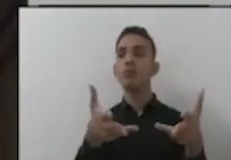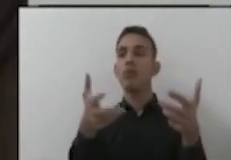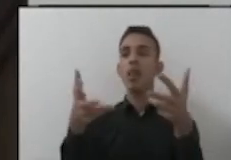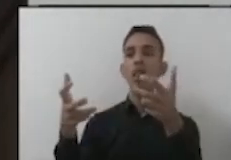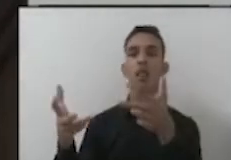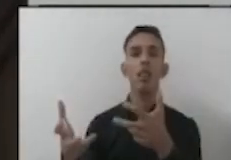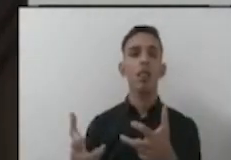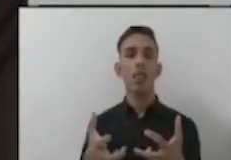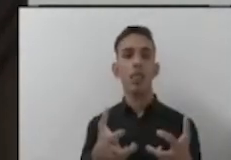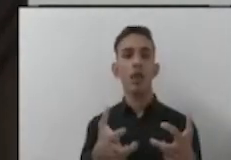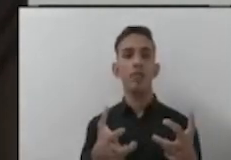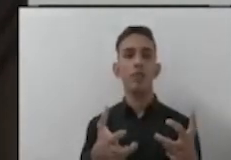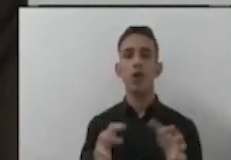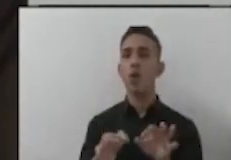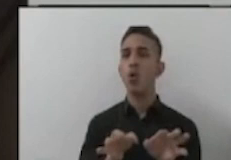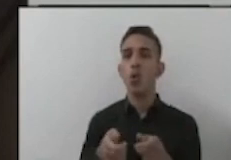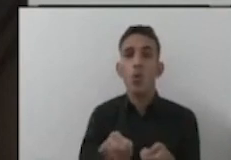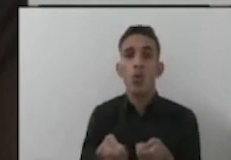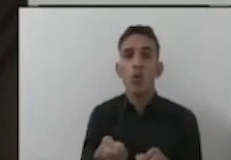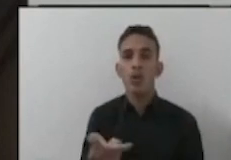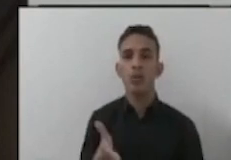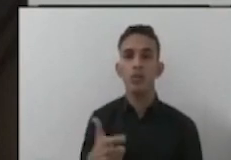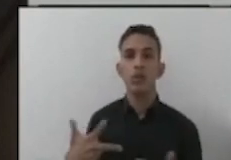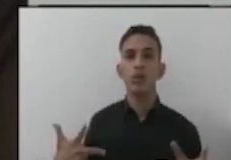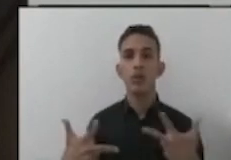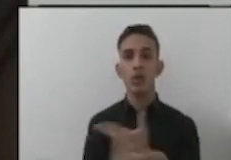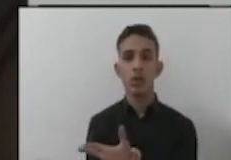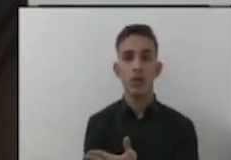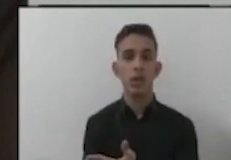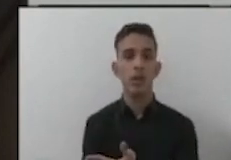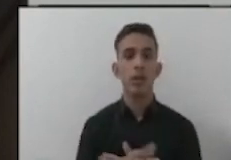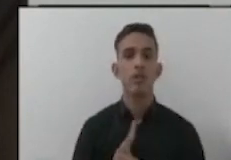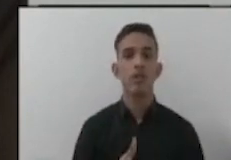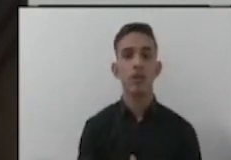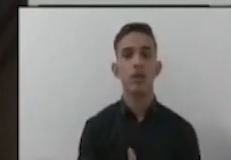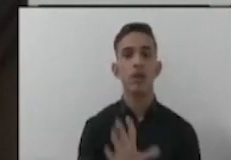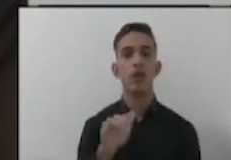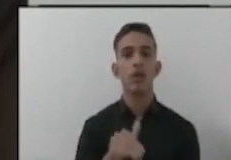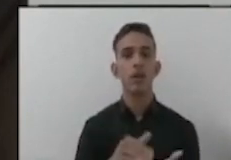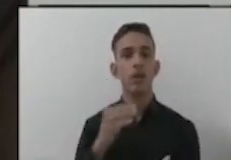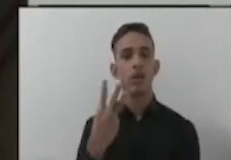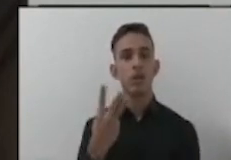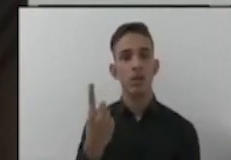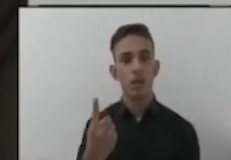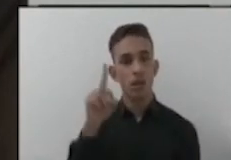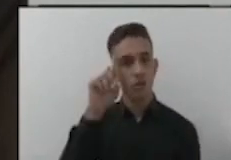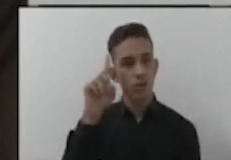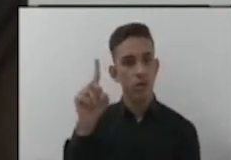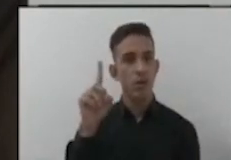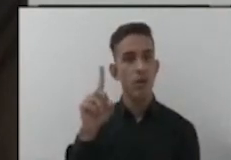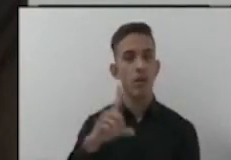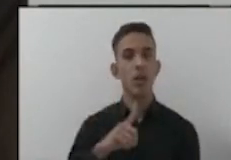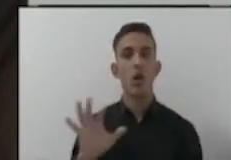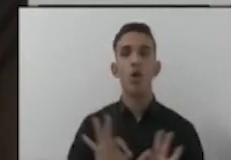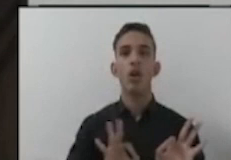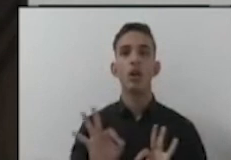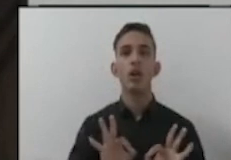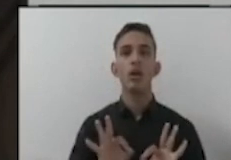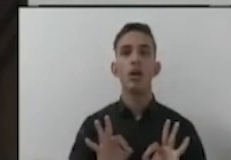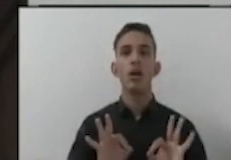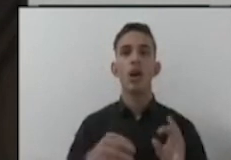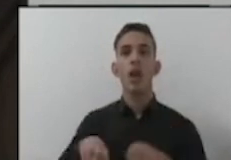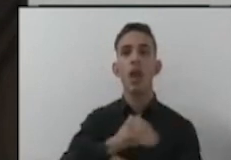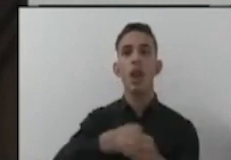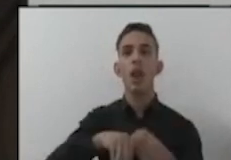saindo fora do controle, eu tive que entrar e cortar. E assim vai ser. Até dia 31 de dezembro, aqui tem ordem. Quer bagunçar,